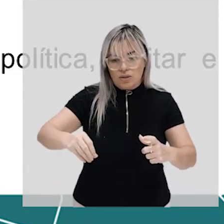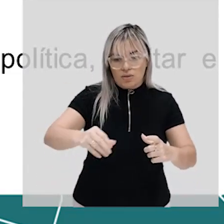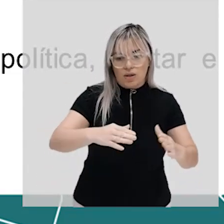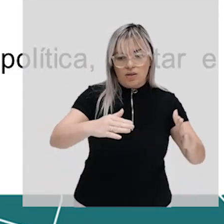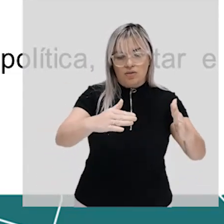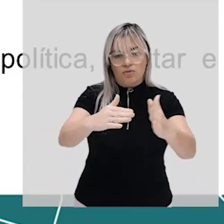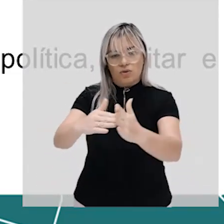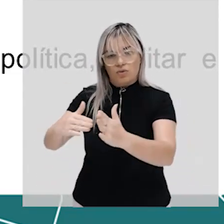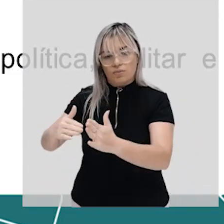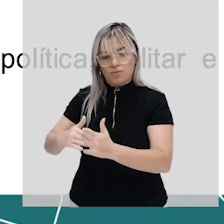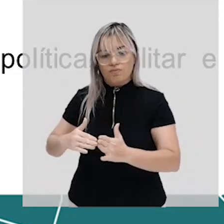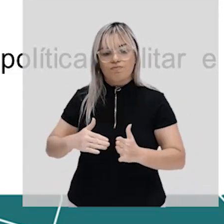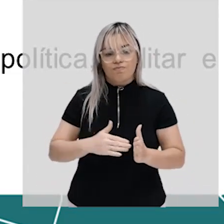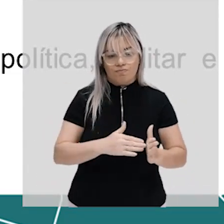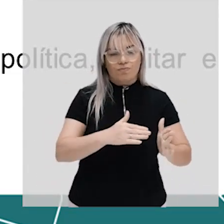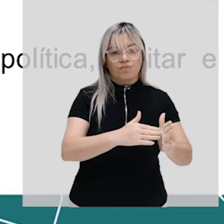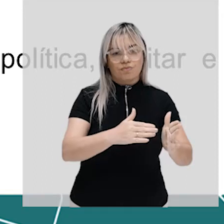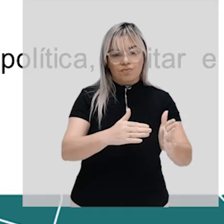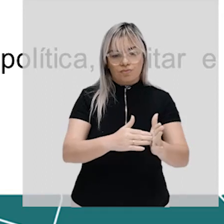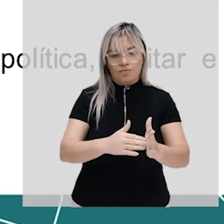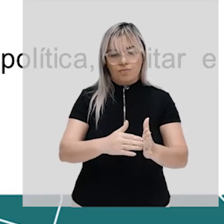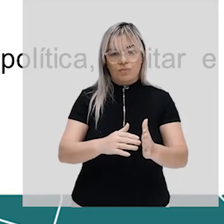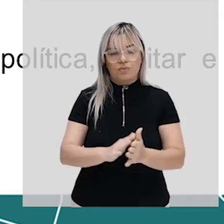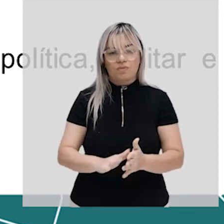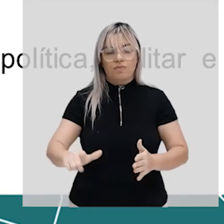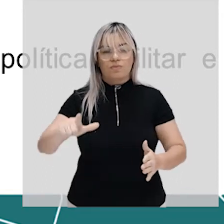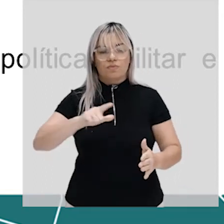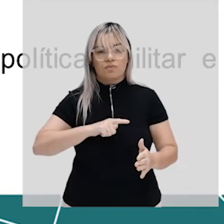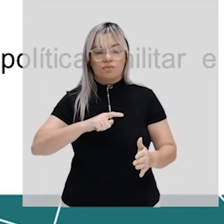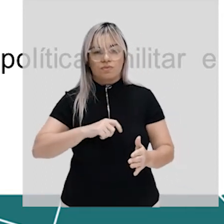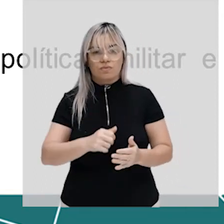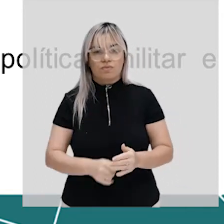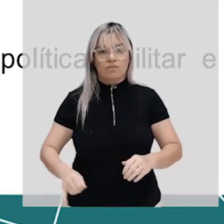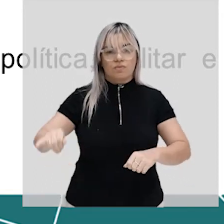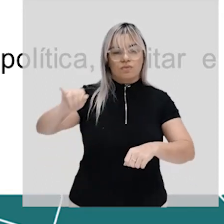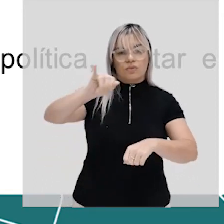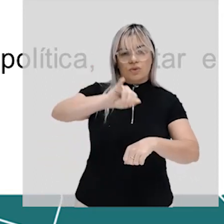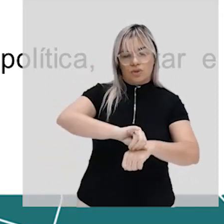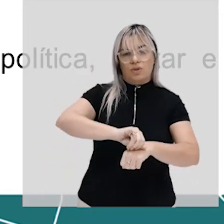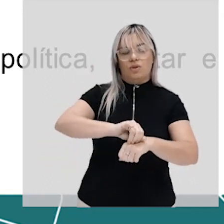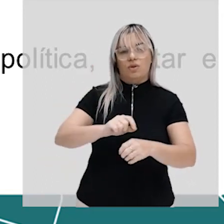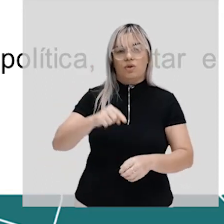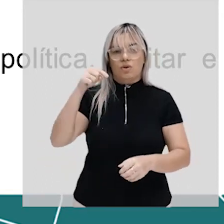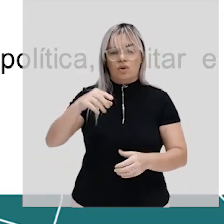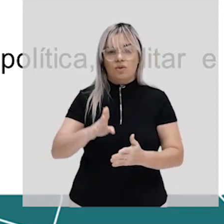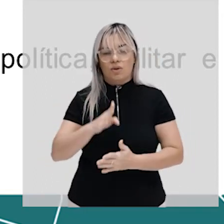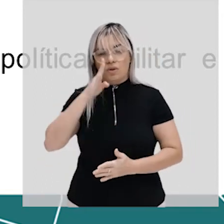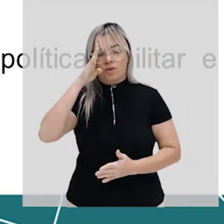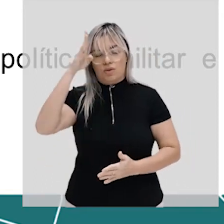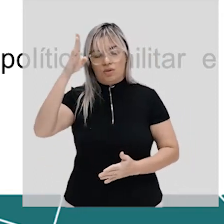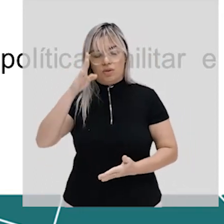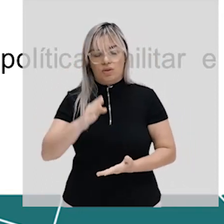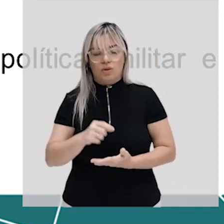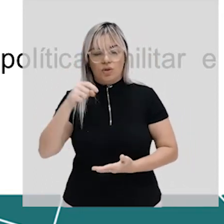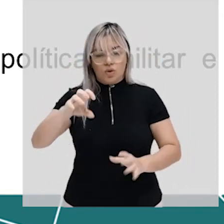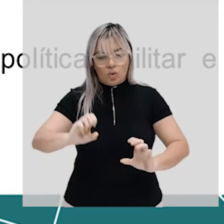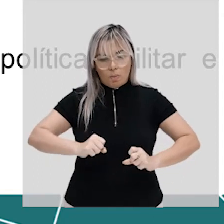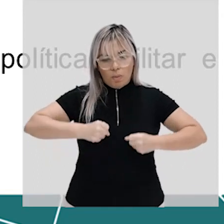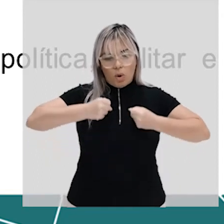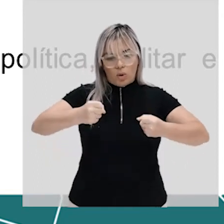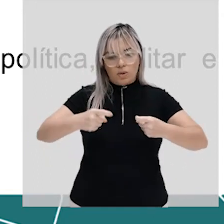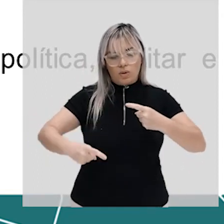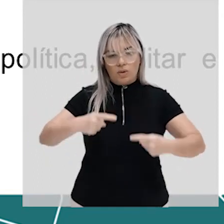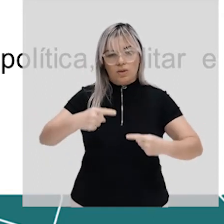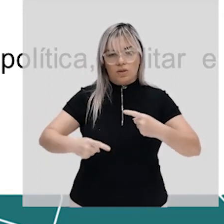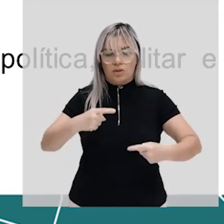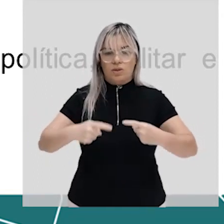fronteira e define uma capital como sede do poder político geralmente a capital de um estado moderno ou de um